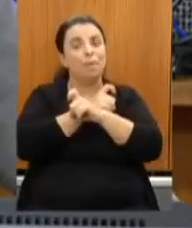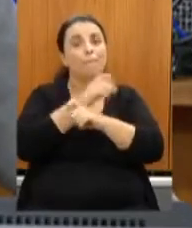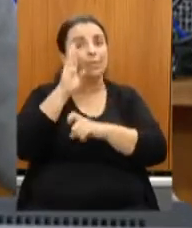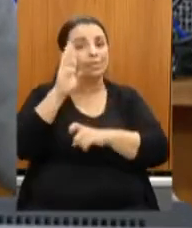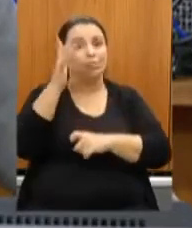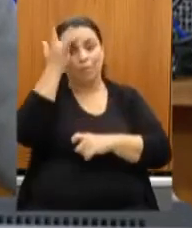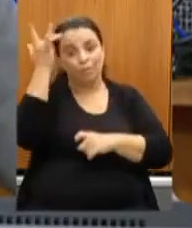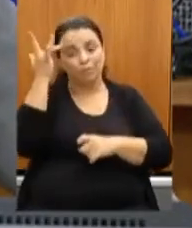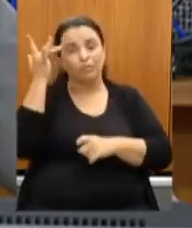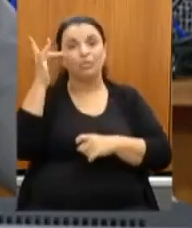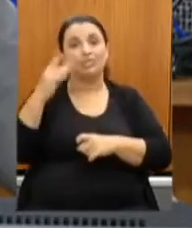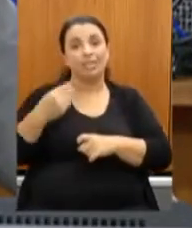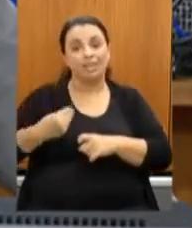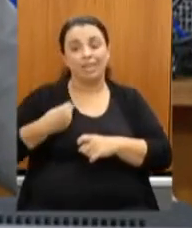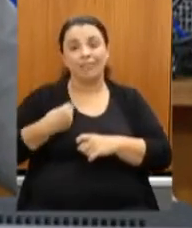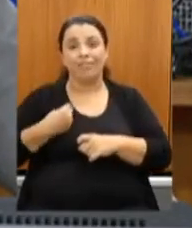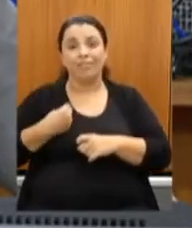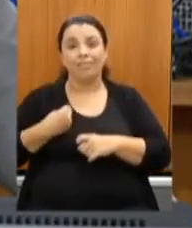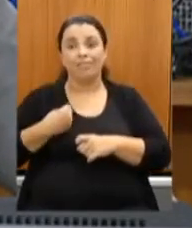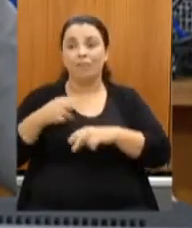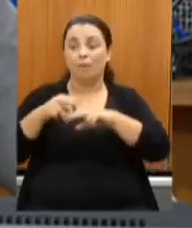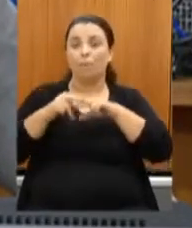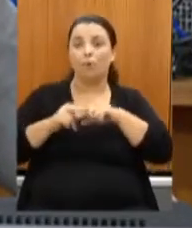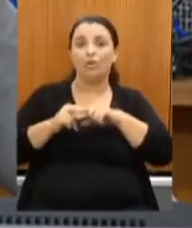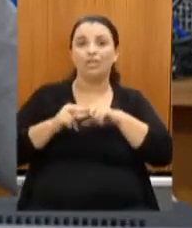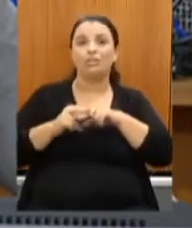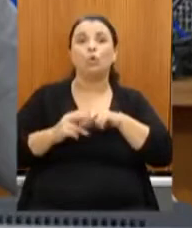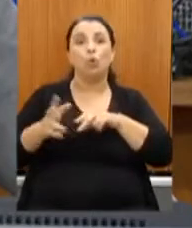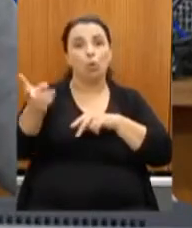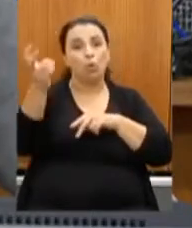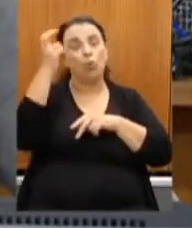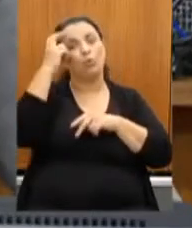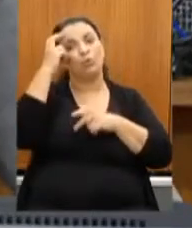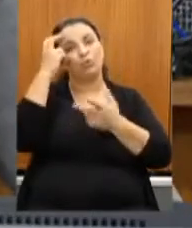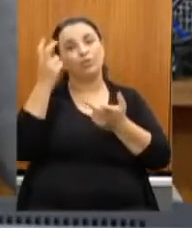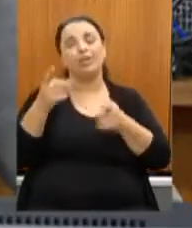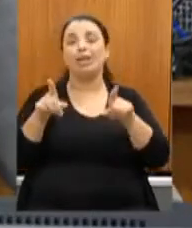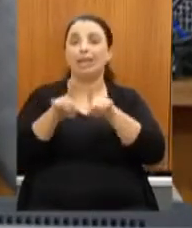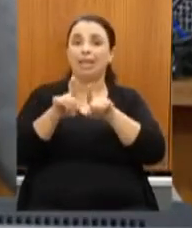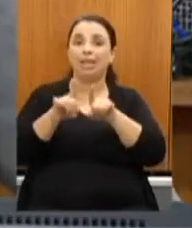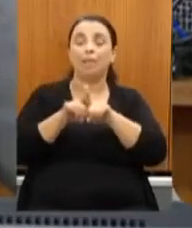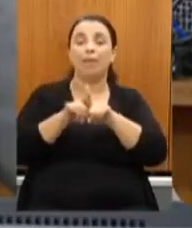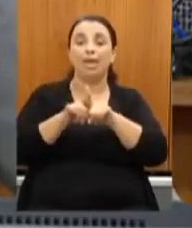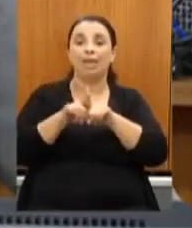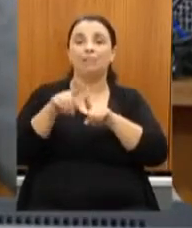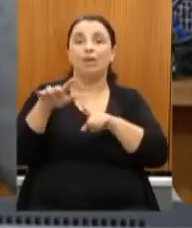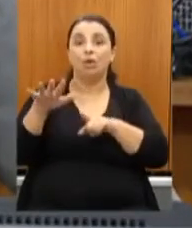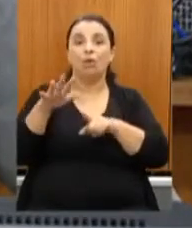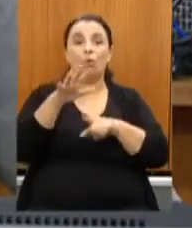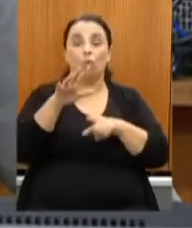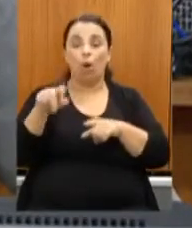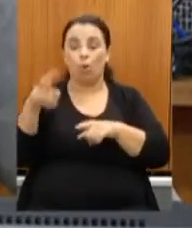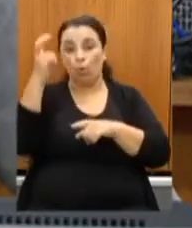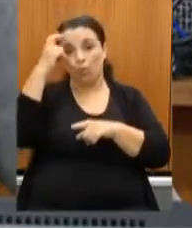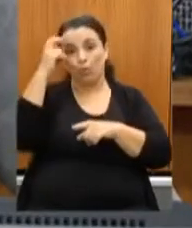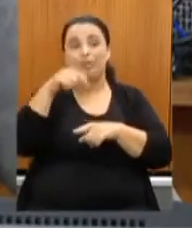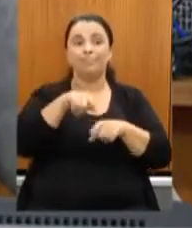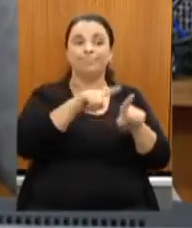o momento complicado e delicado pelo qual passa o setor de turismo. Mas eu digo que nós temos